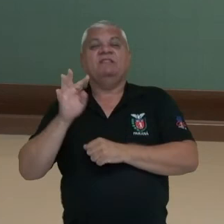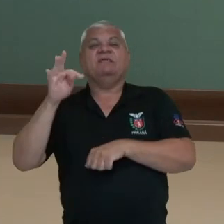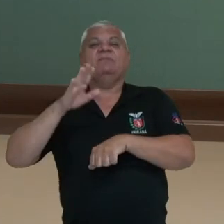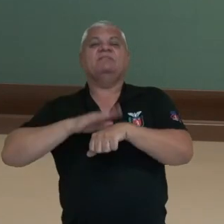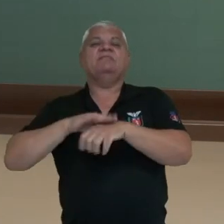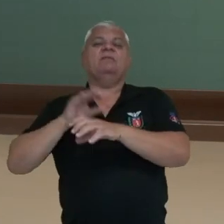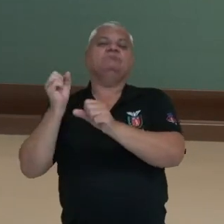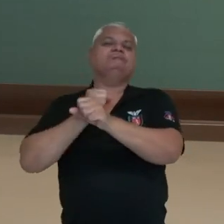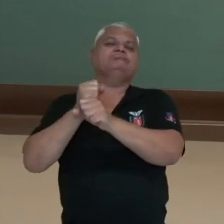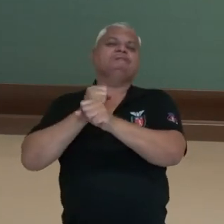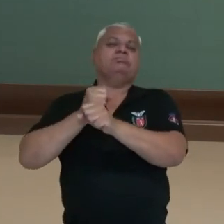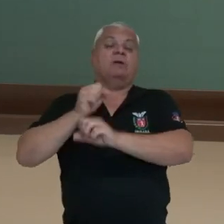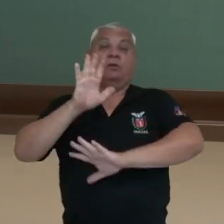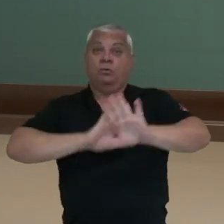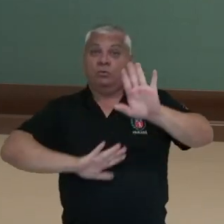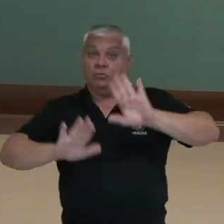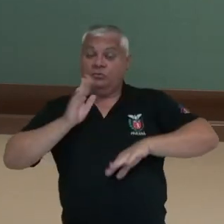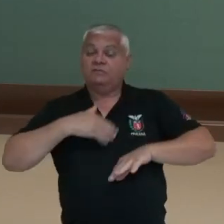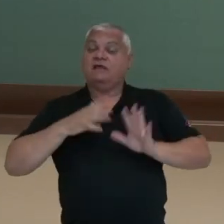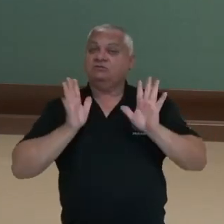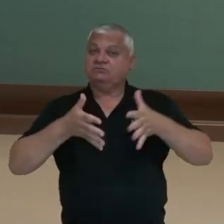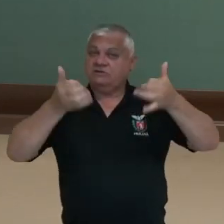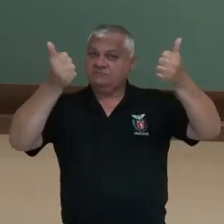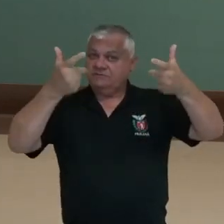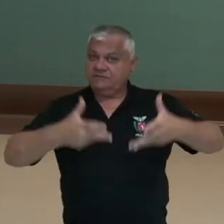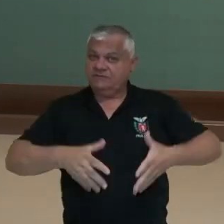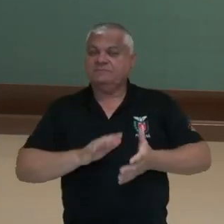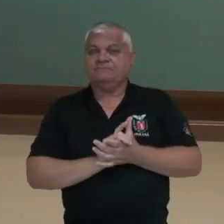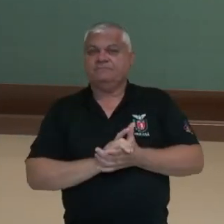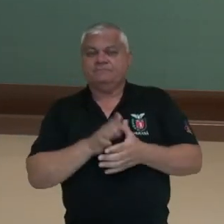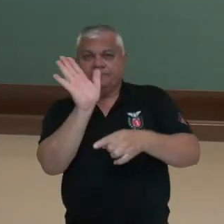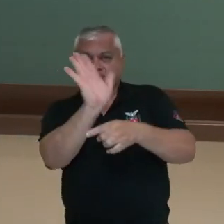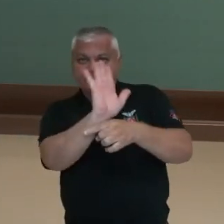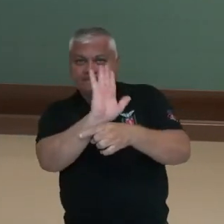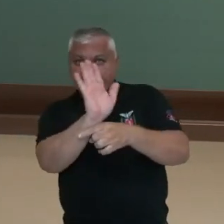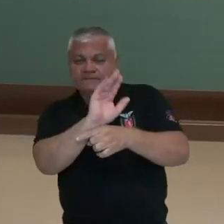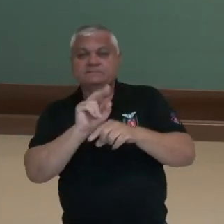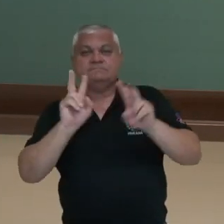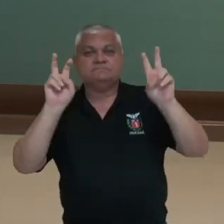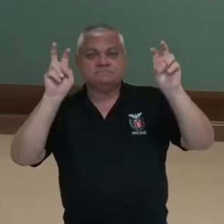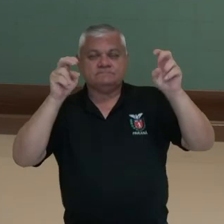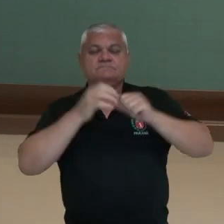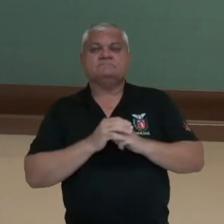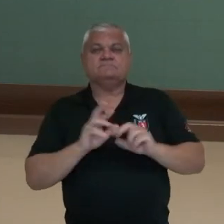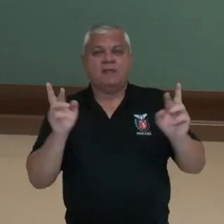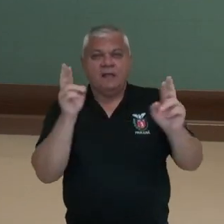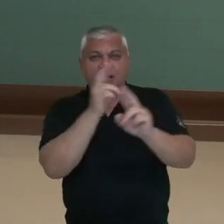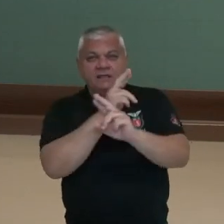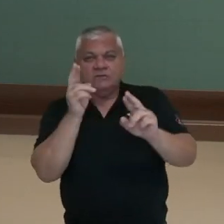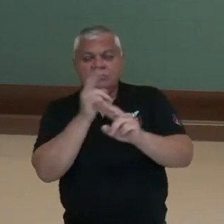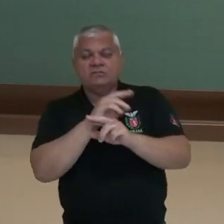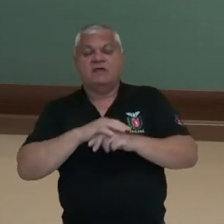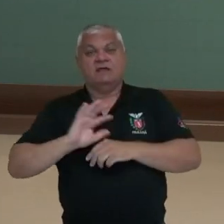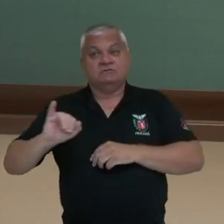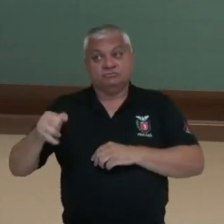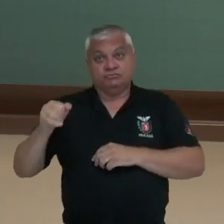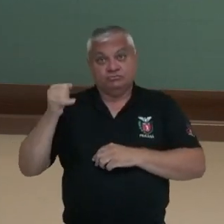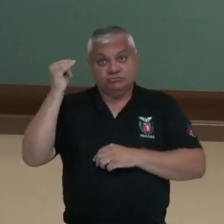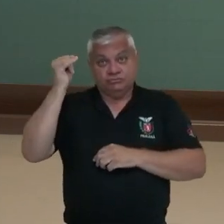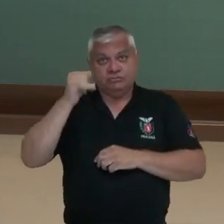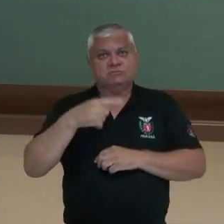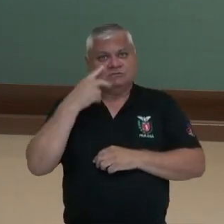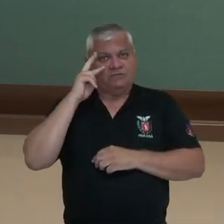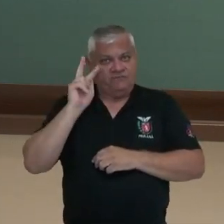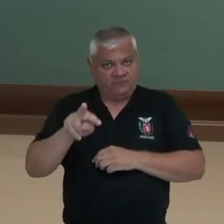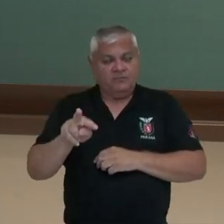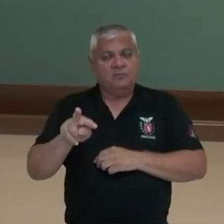tomando esses cuidados que eu já comentei com vocês. Nesse vídeo, gente quis relacionar para vocês a taxa de juros. Vocês viram